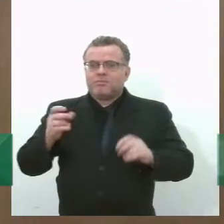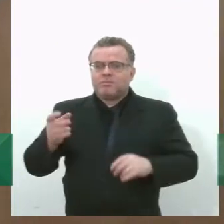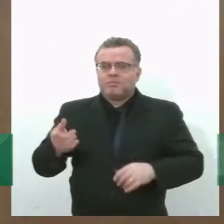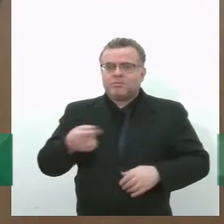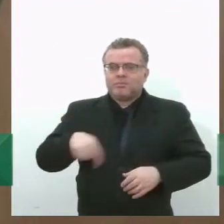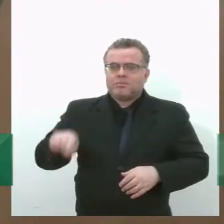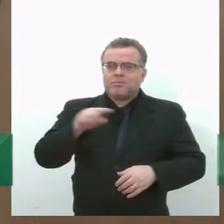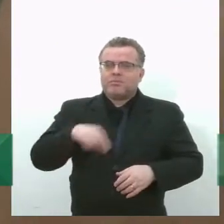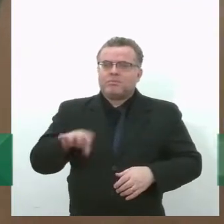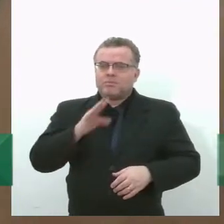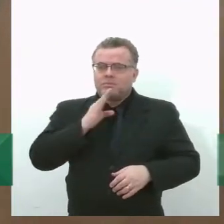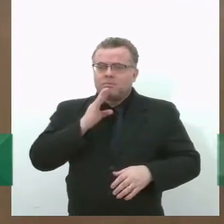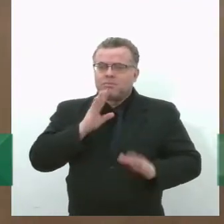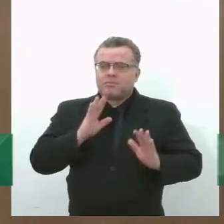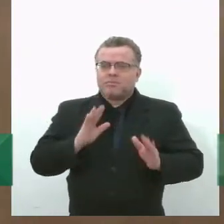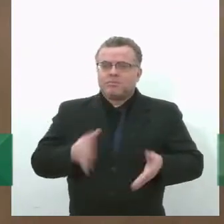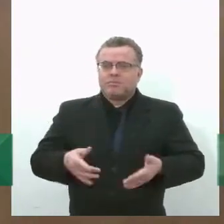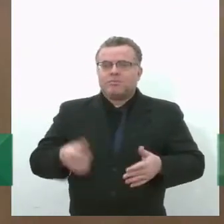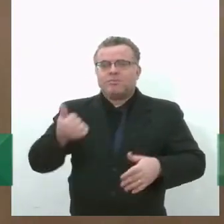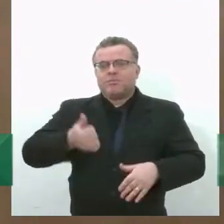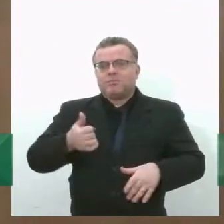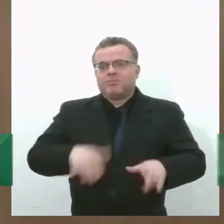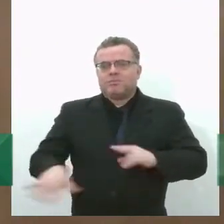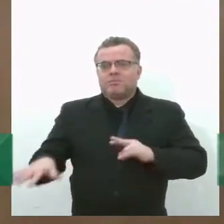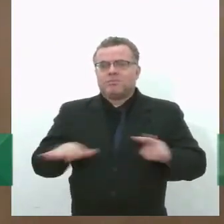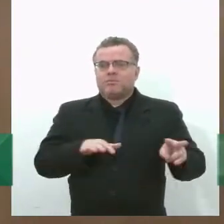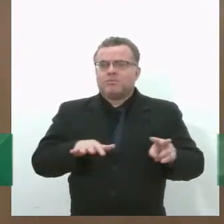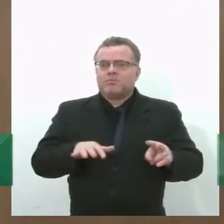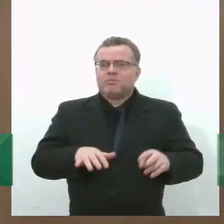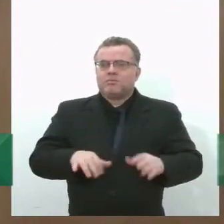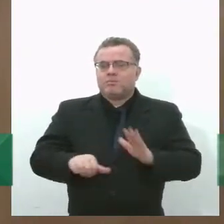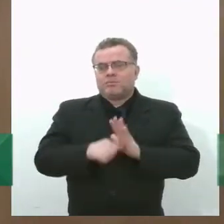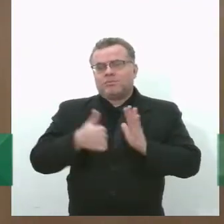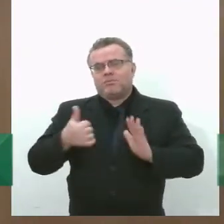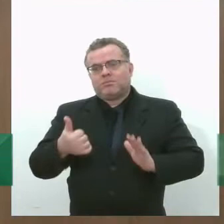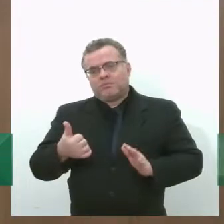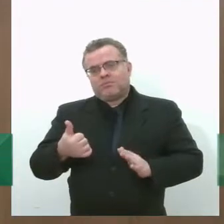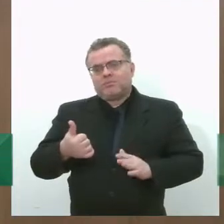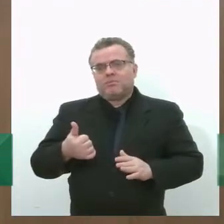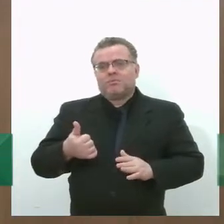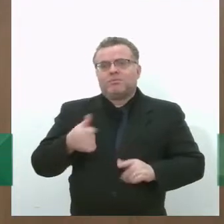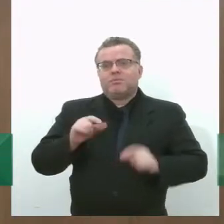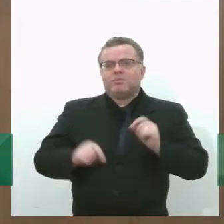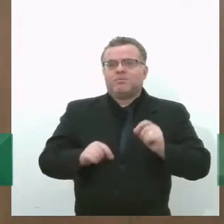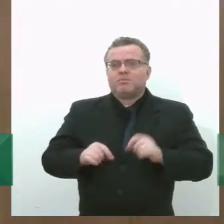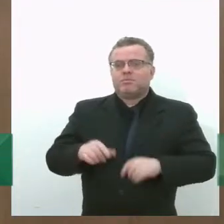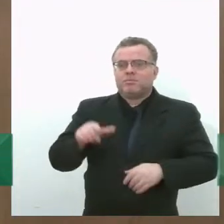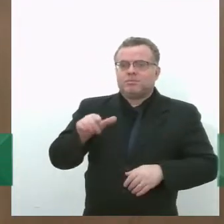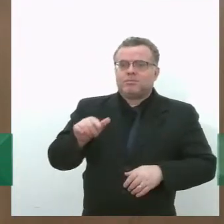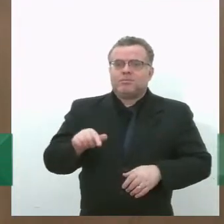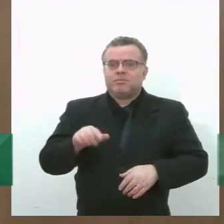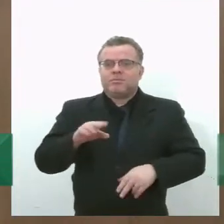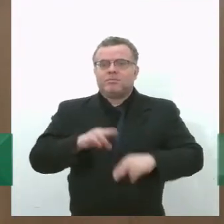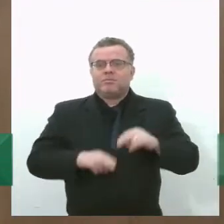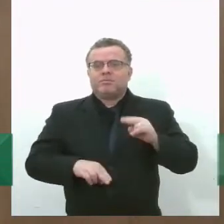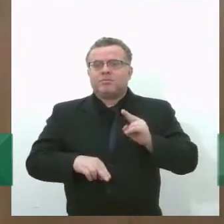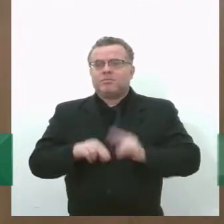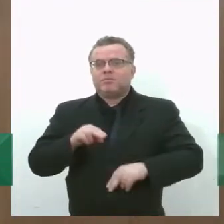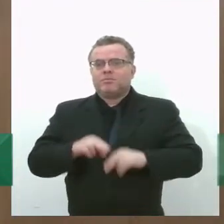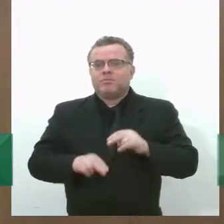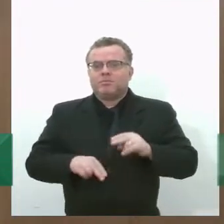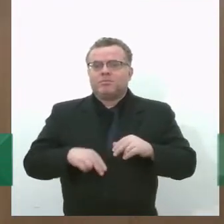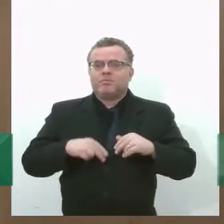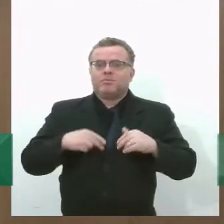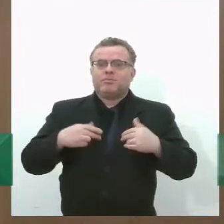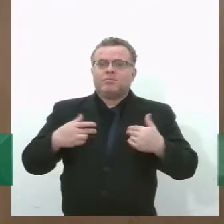Tratamos dele na primeira semana, pela primeira vez, na verdade, desse projeto, no dia 7 de junho. No entanto, por conta